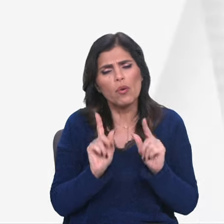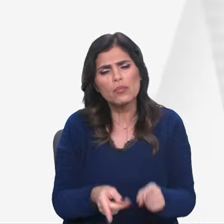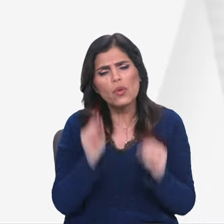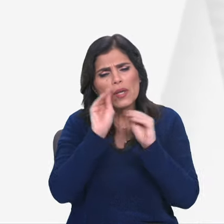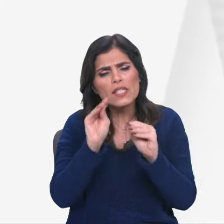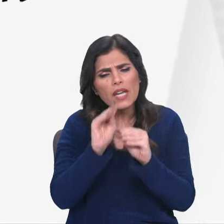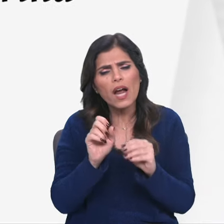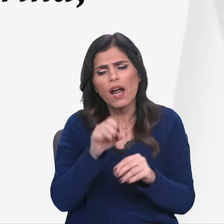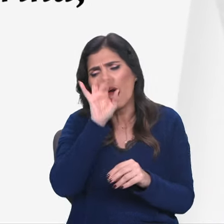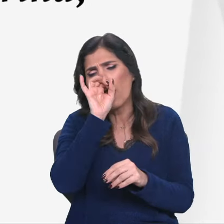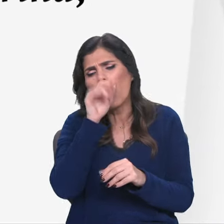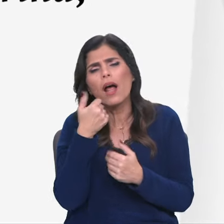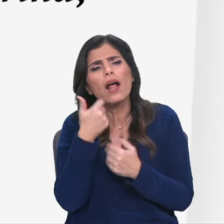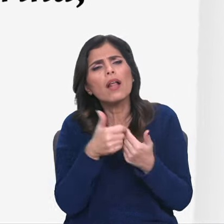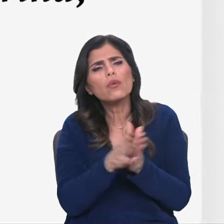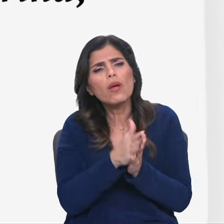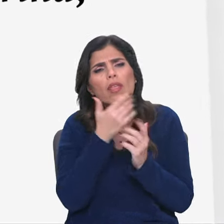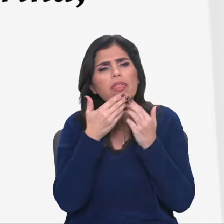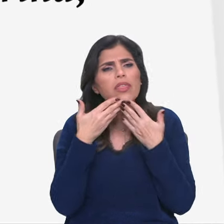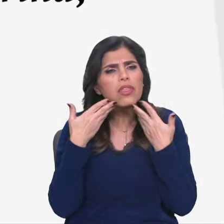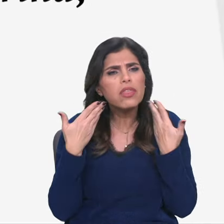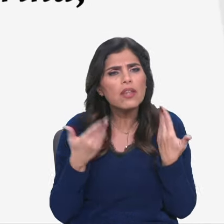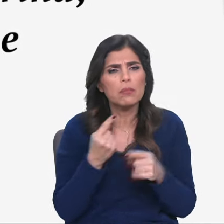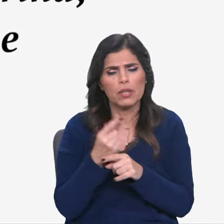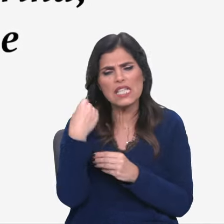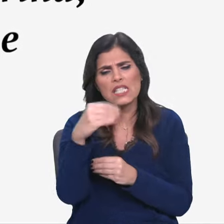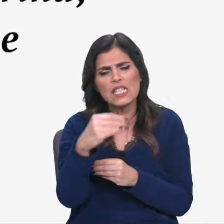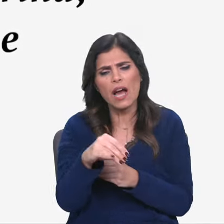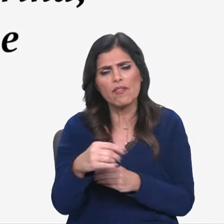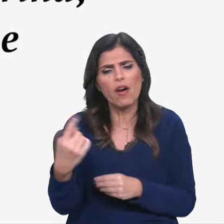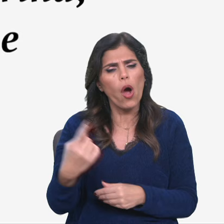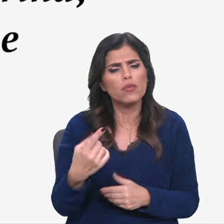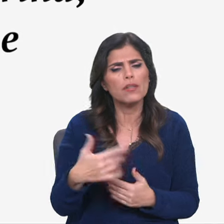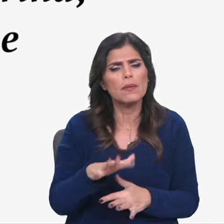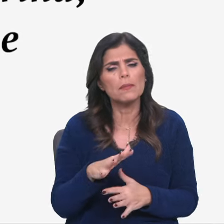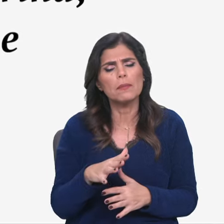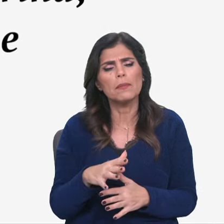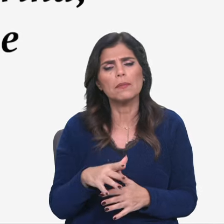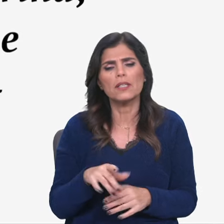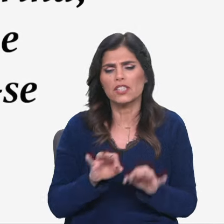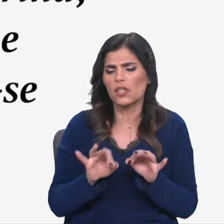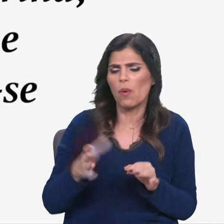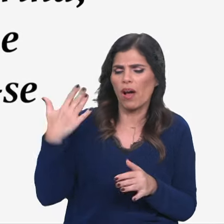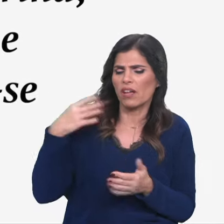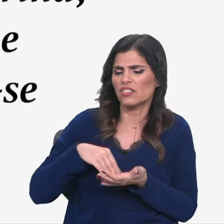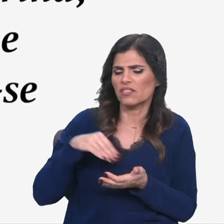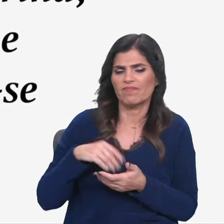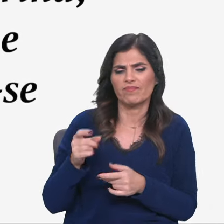maravilhavam com a sua doutrina, porque os ensinava com autoridade e não como os escribas.